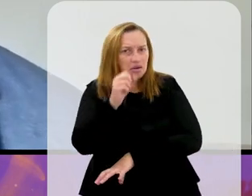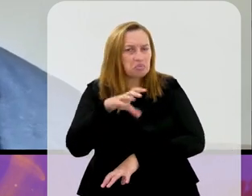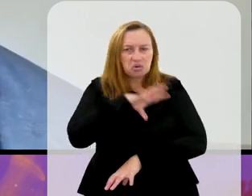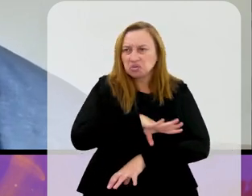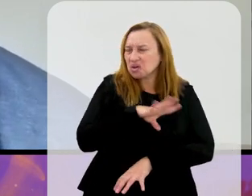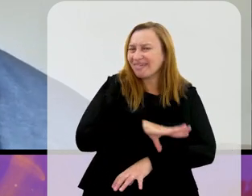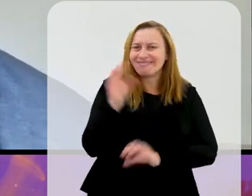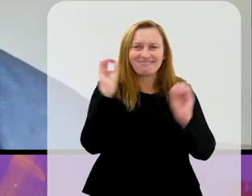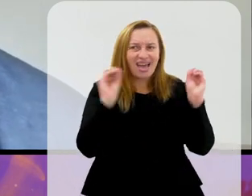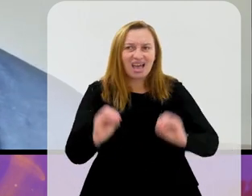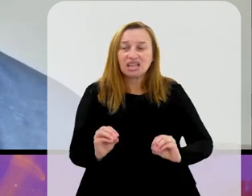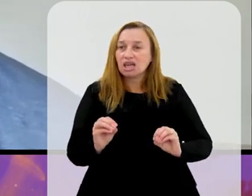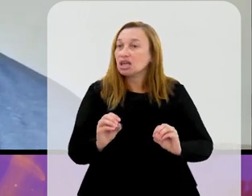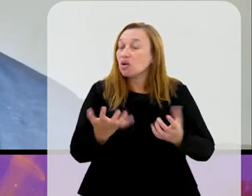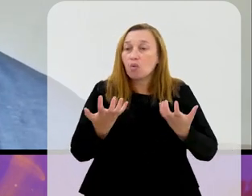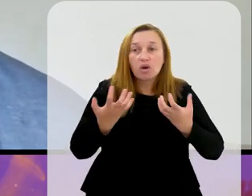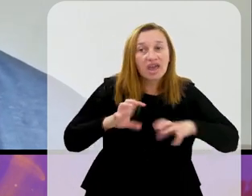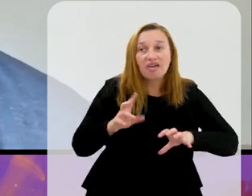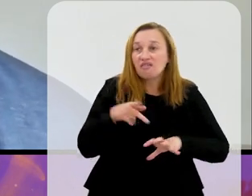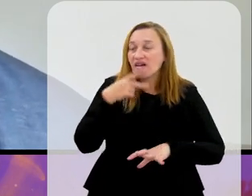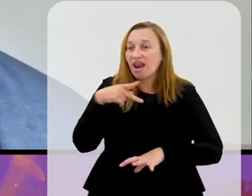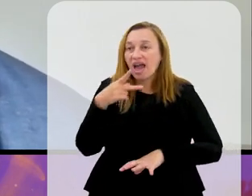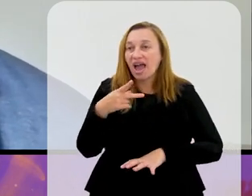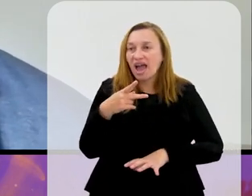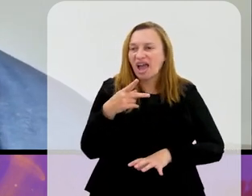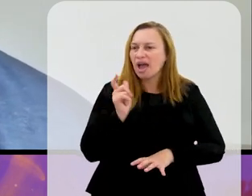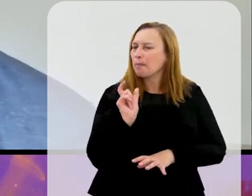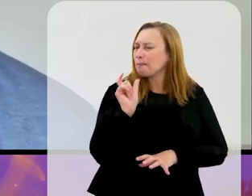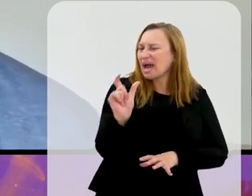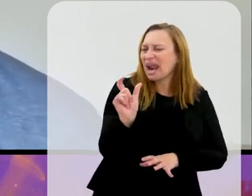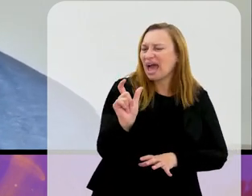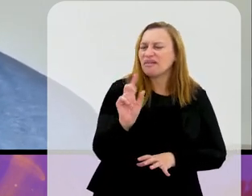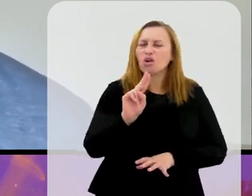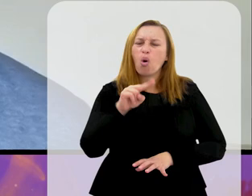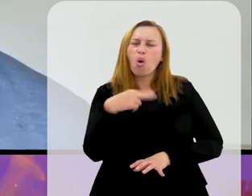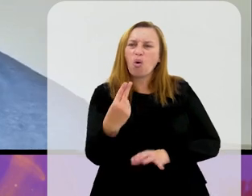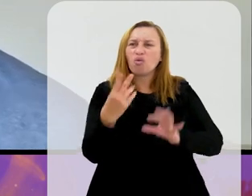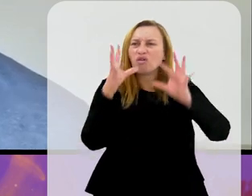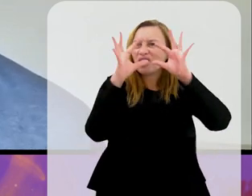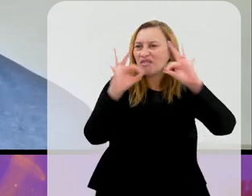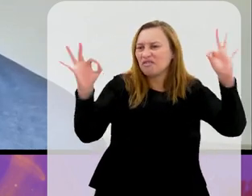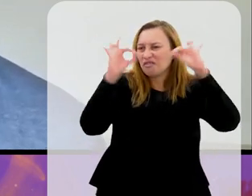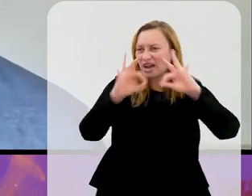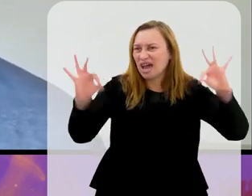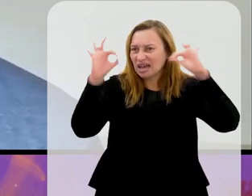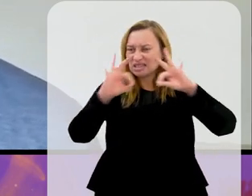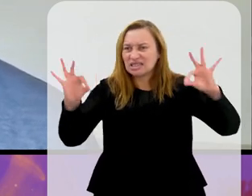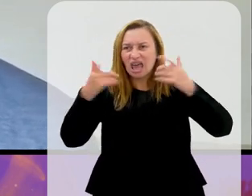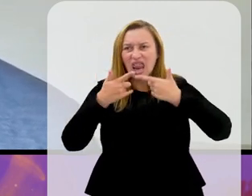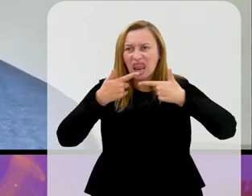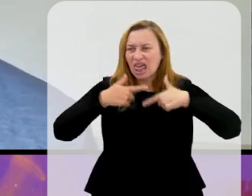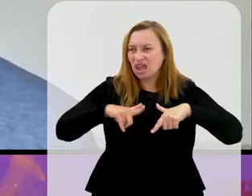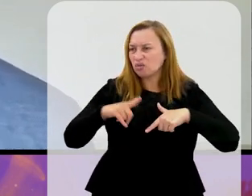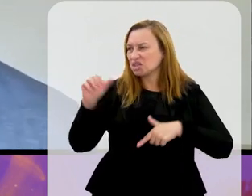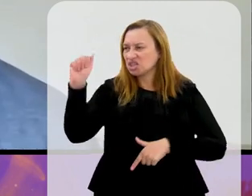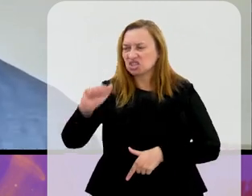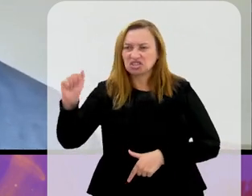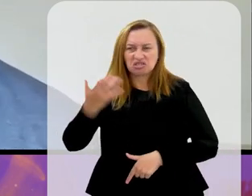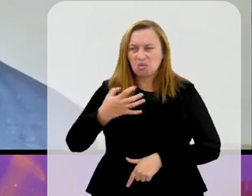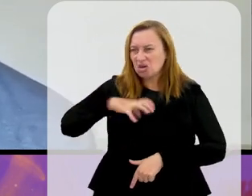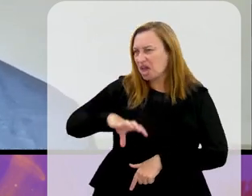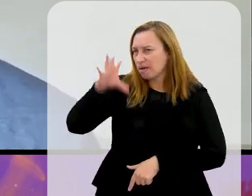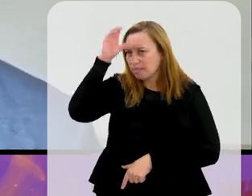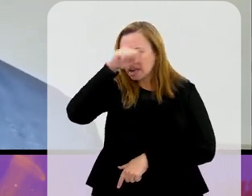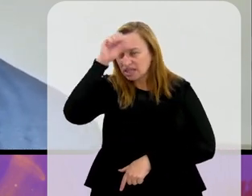mínimo, pelo menos, né, se expressar em português algumas frases, algumas palavras. O Emiliano já tenta um pouquinho. Acho que